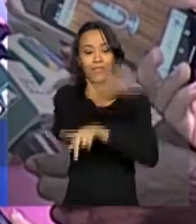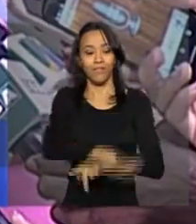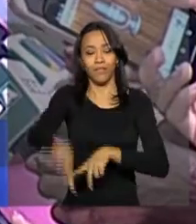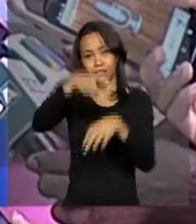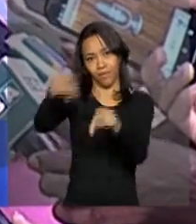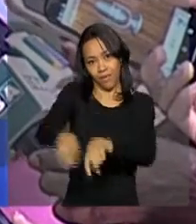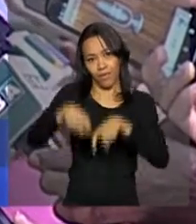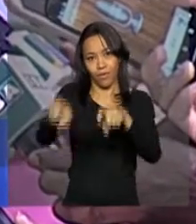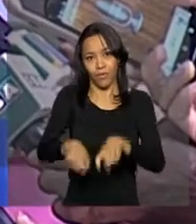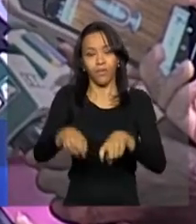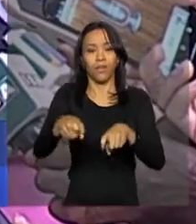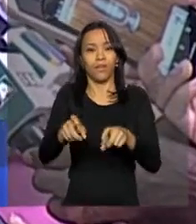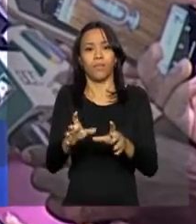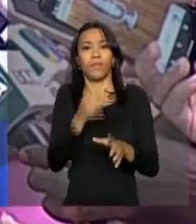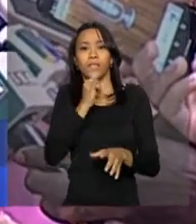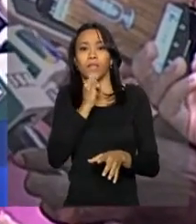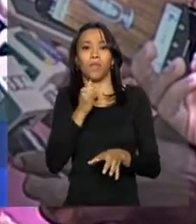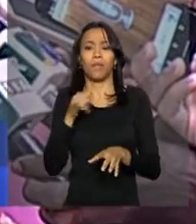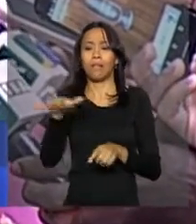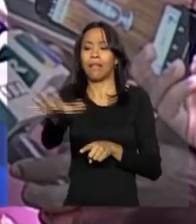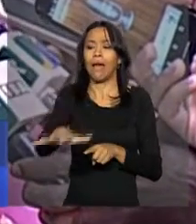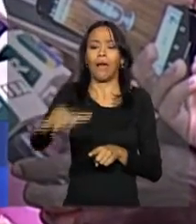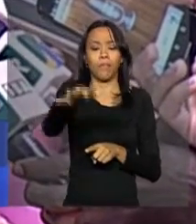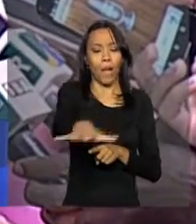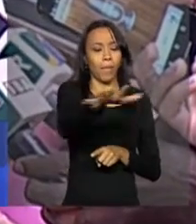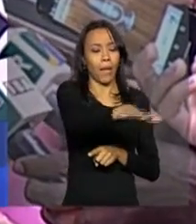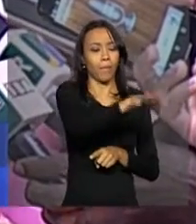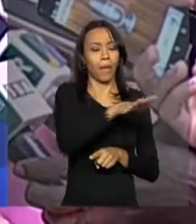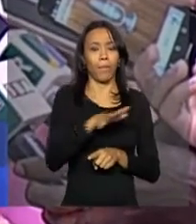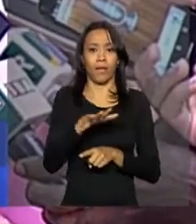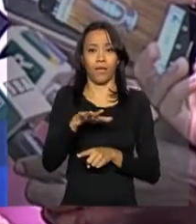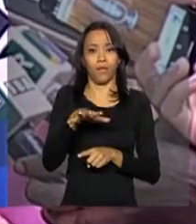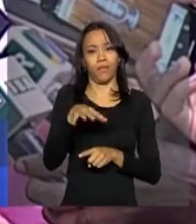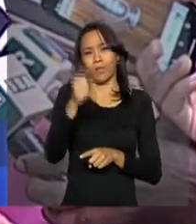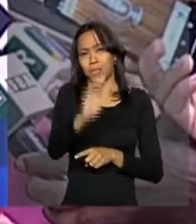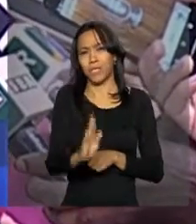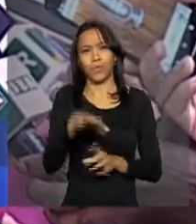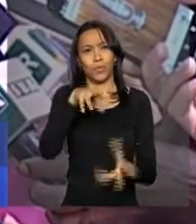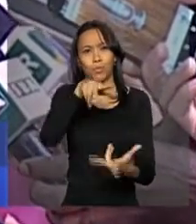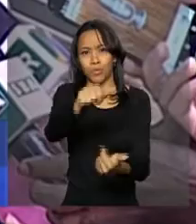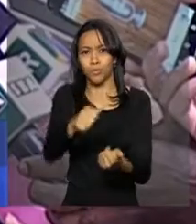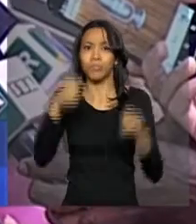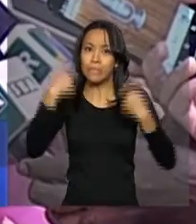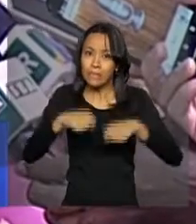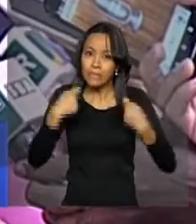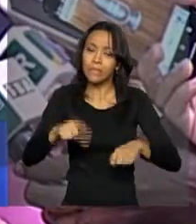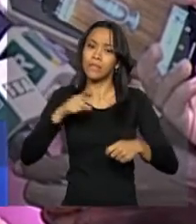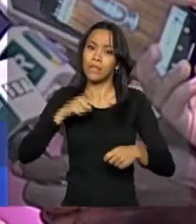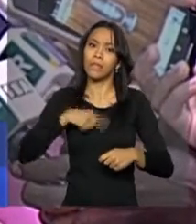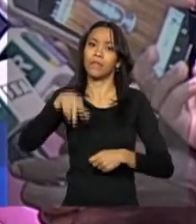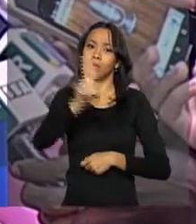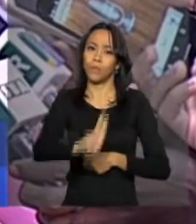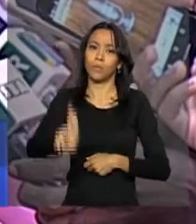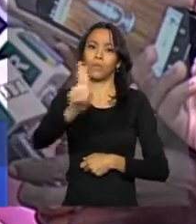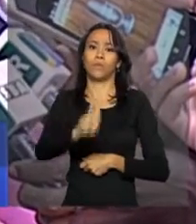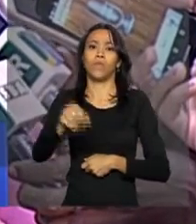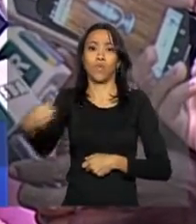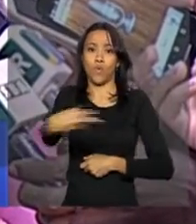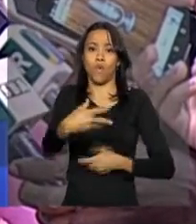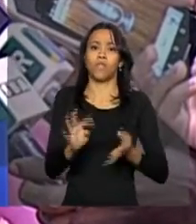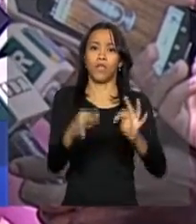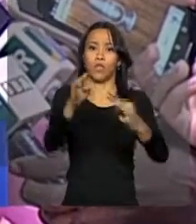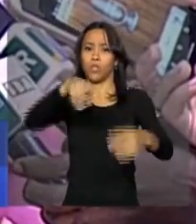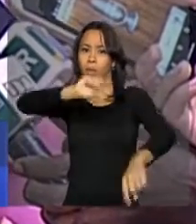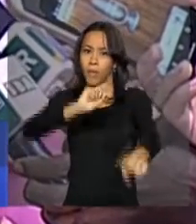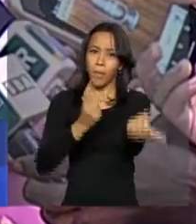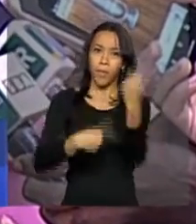possibilidade de qualquer setor na economia do Brasil e do mundo que não invista em inovação e tecnologia possa prosperar. O